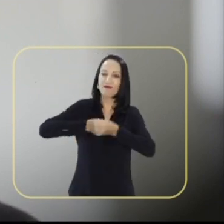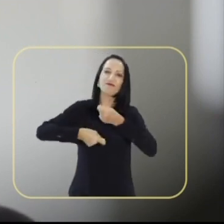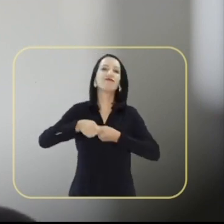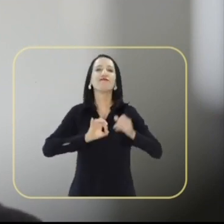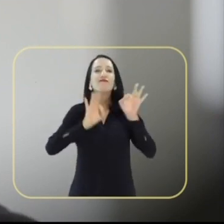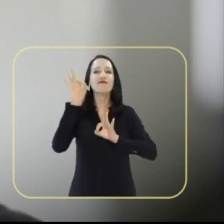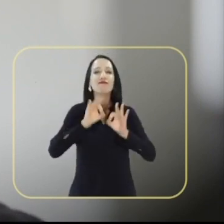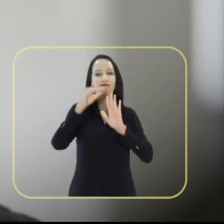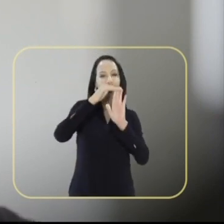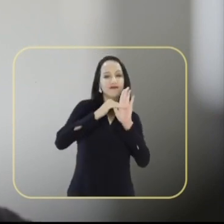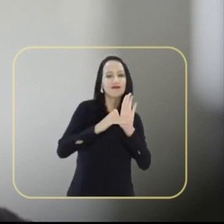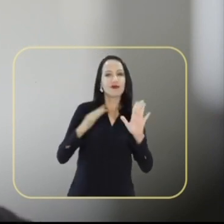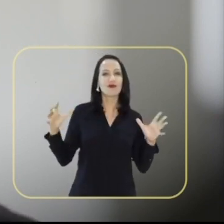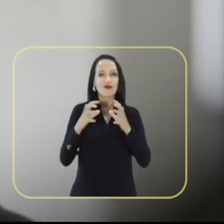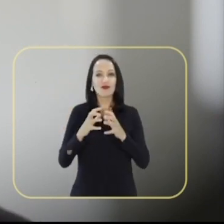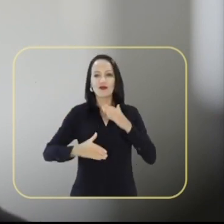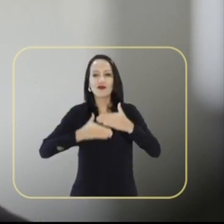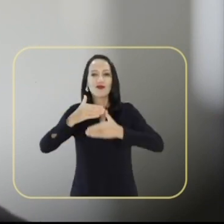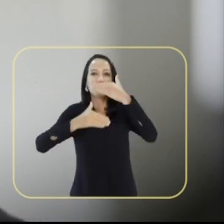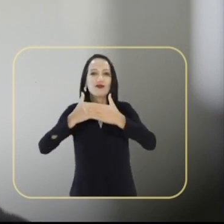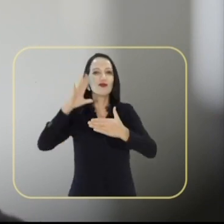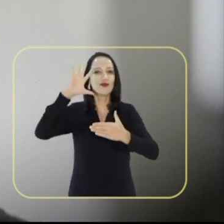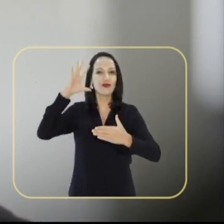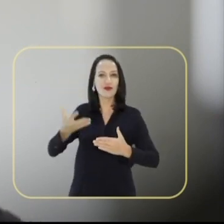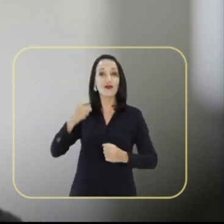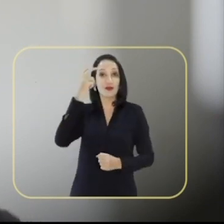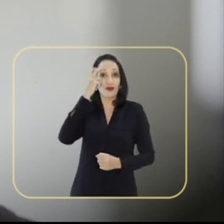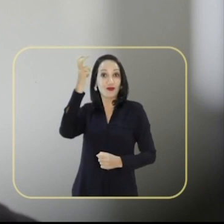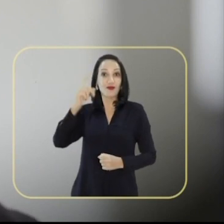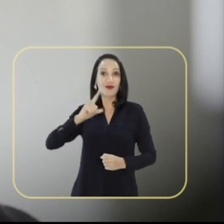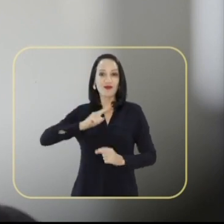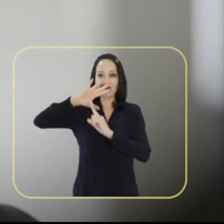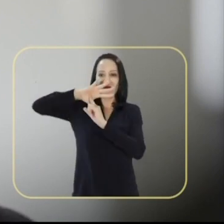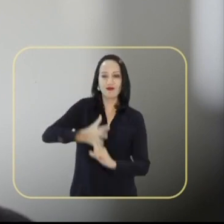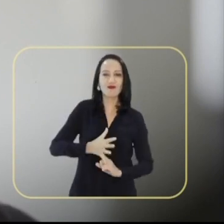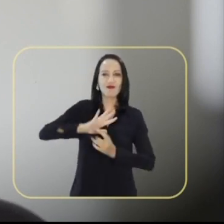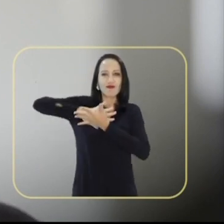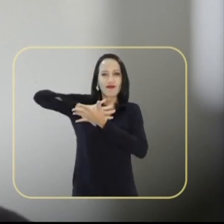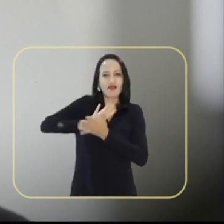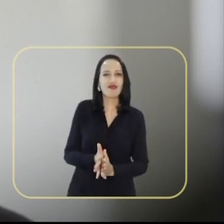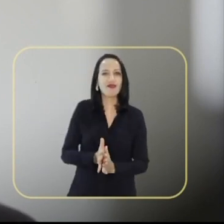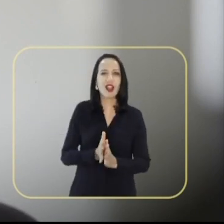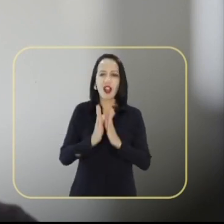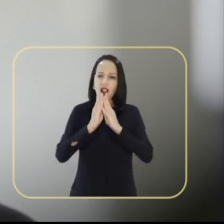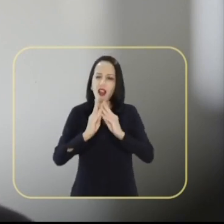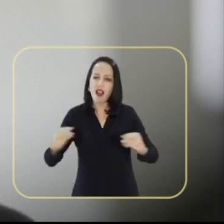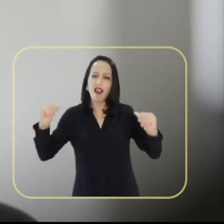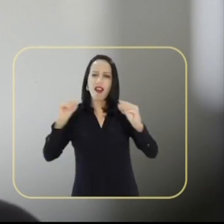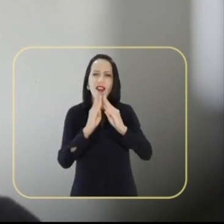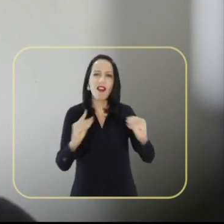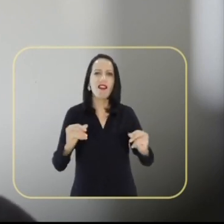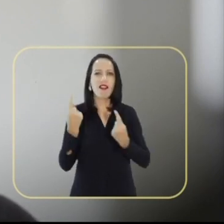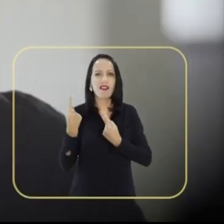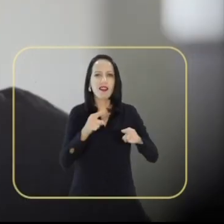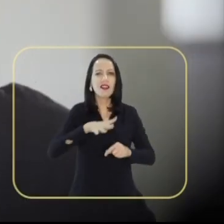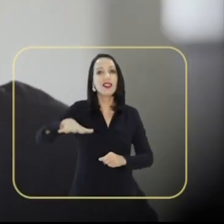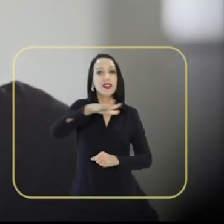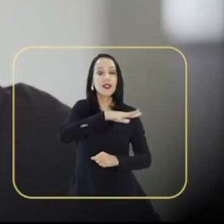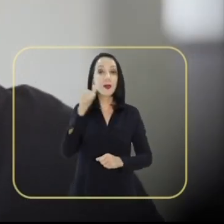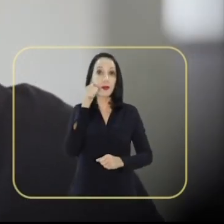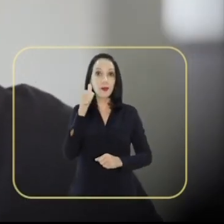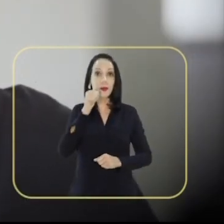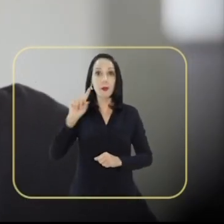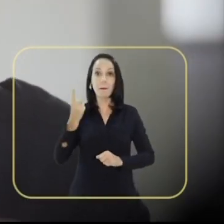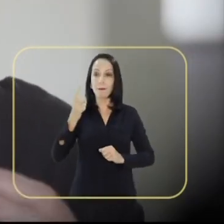programas, construiremos juntos caminhos e soluções inteligentes para acabar com todas as formas de desrespeito com as mulheres. A minha